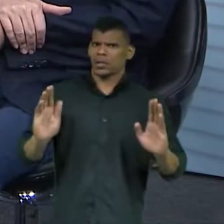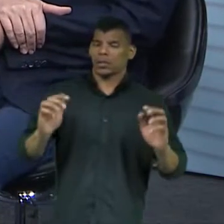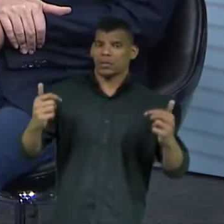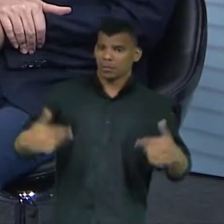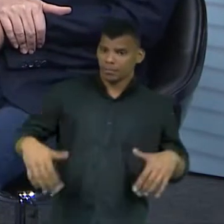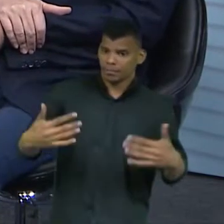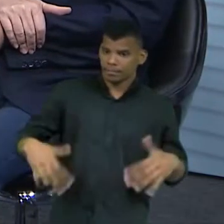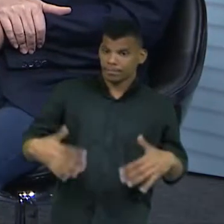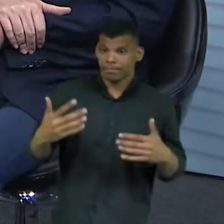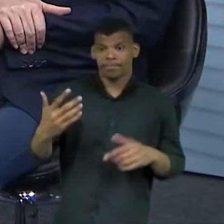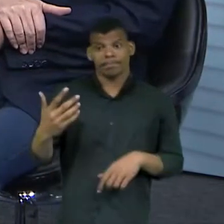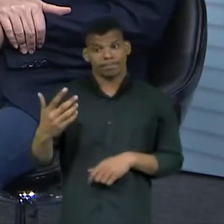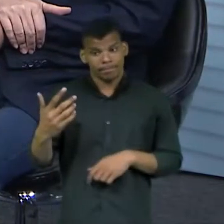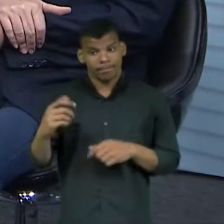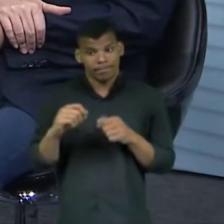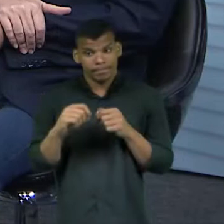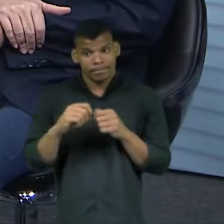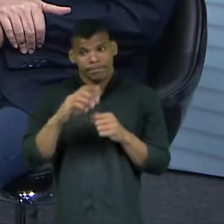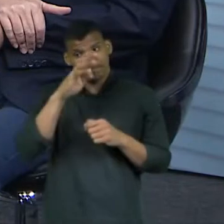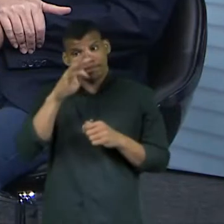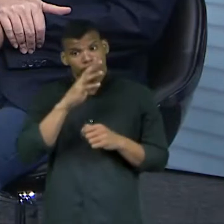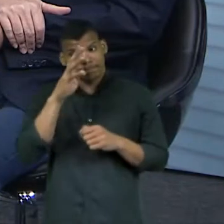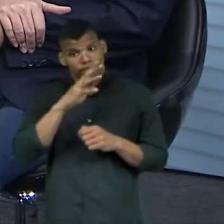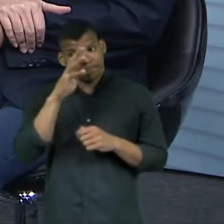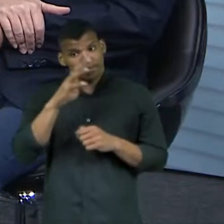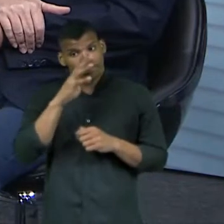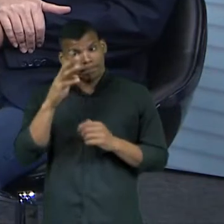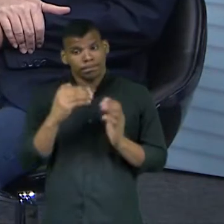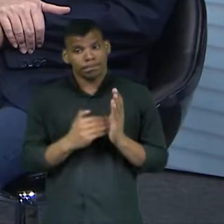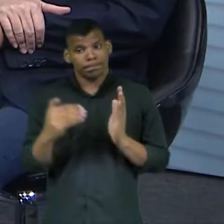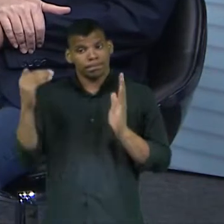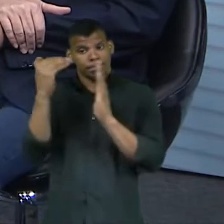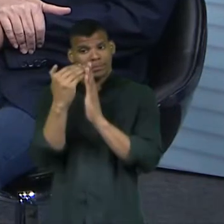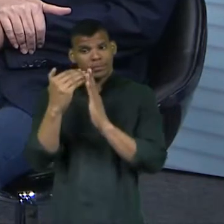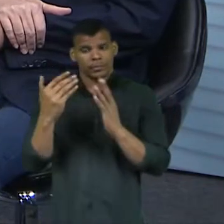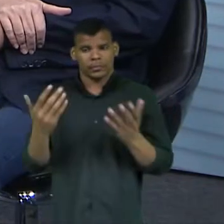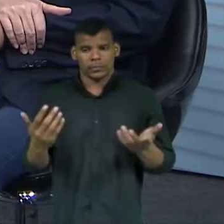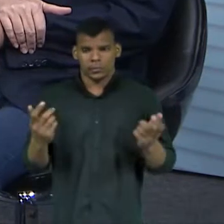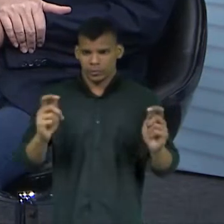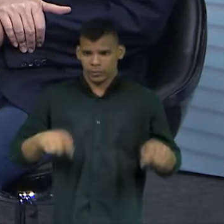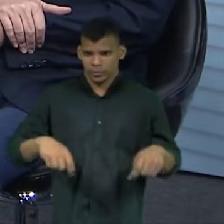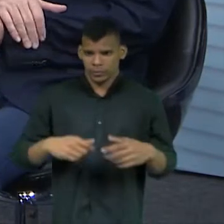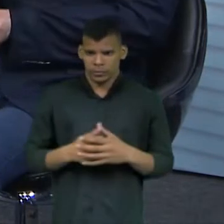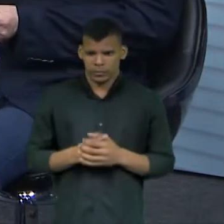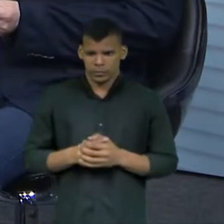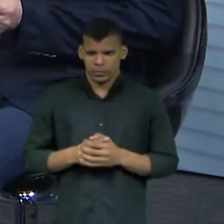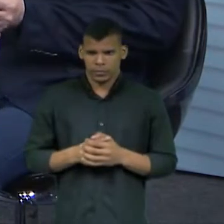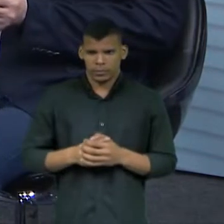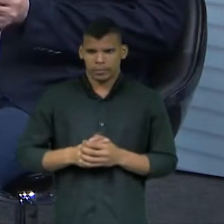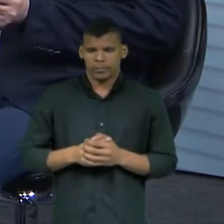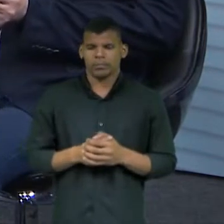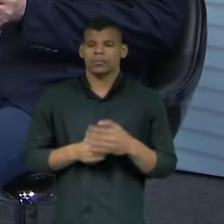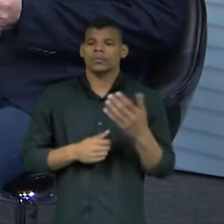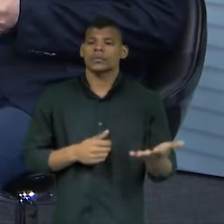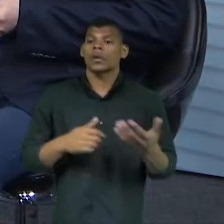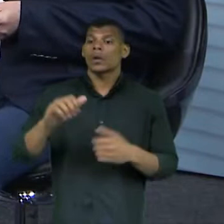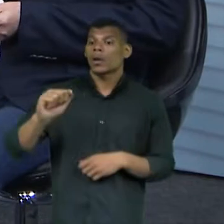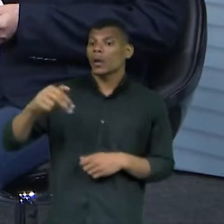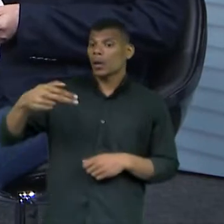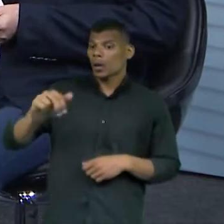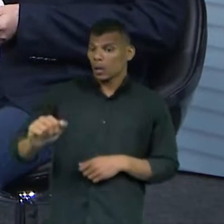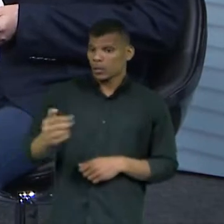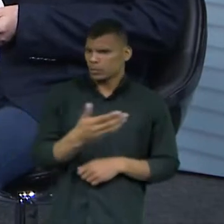uma forma de, com a permissão, fazer algo que ia quebrar a isonomia do pleito. Muito bem. Doutora Ana Carolina,